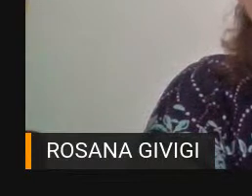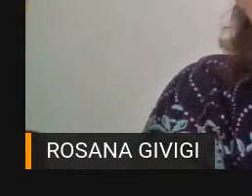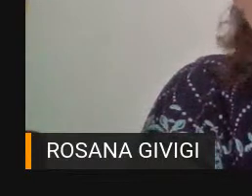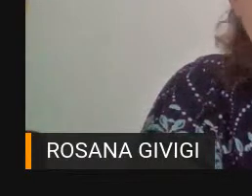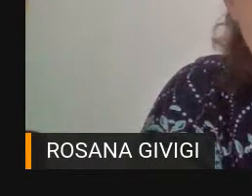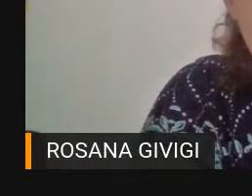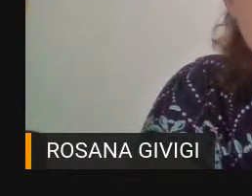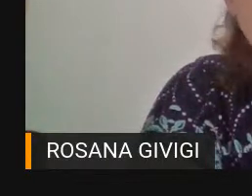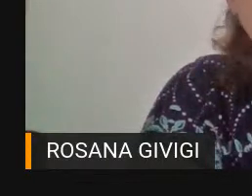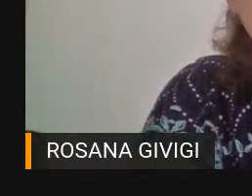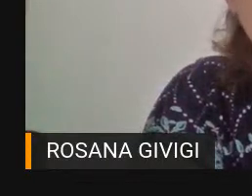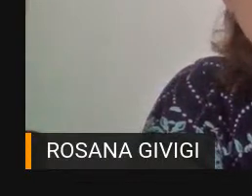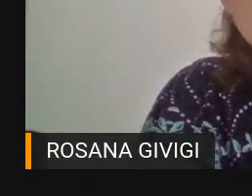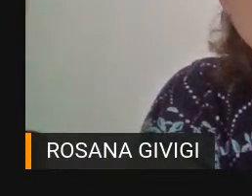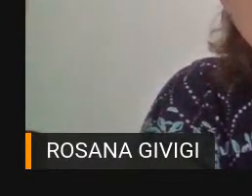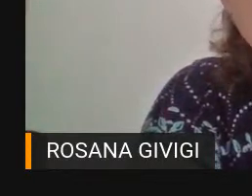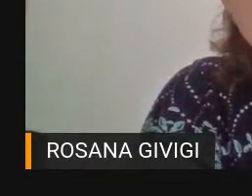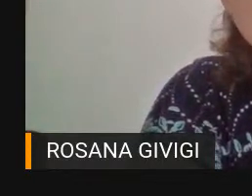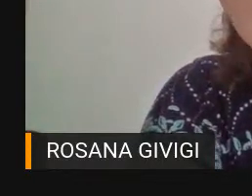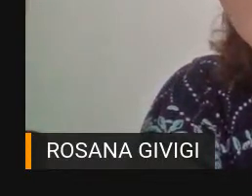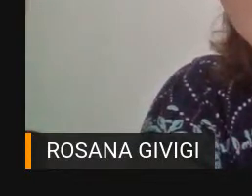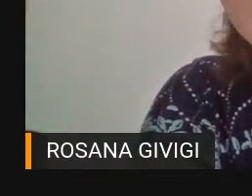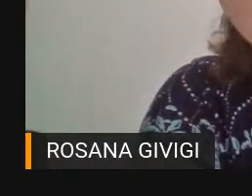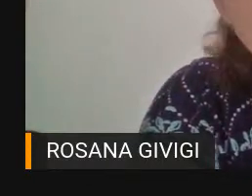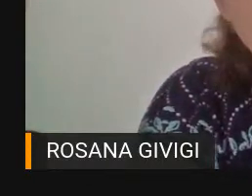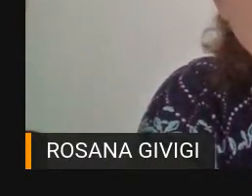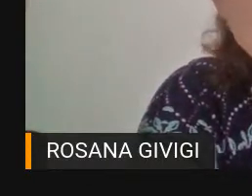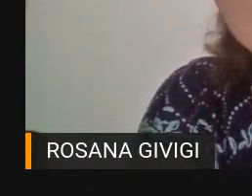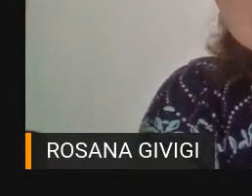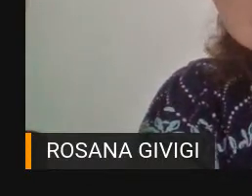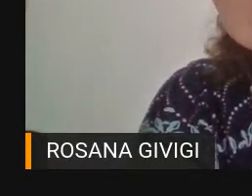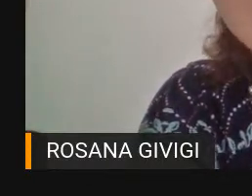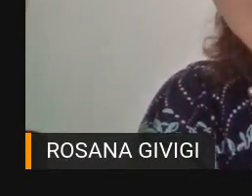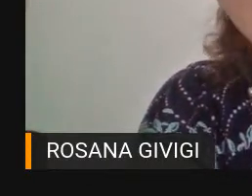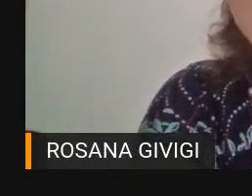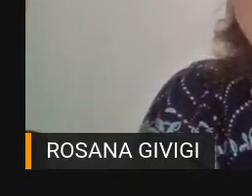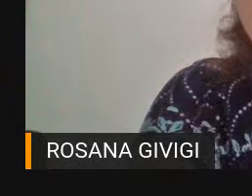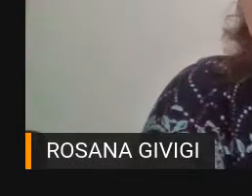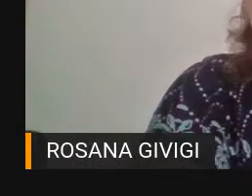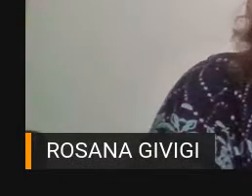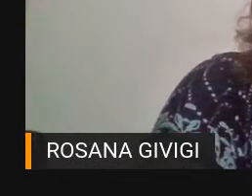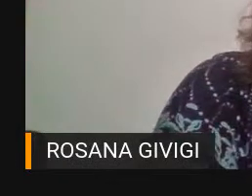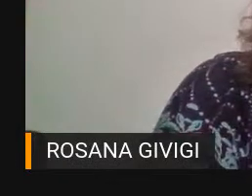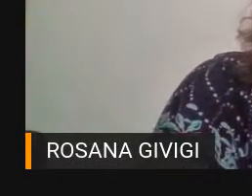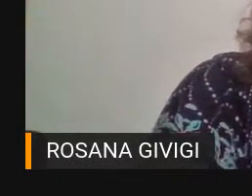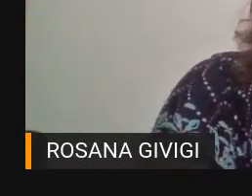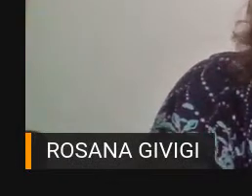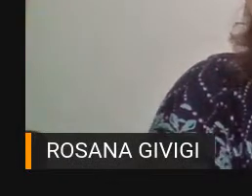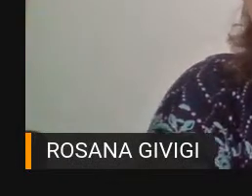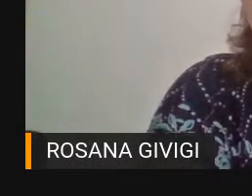Conversando Sobre A educação especial E falando De um assunto